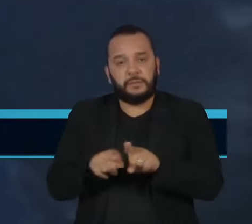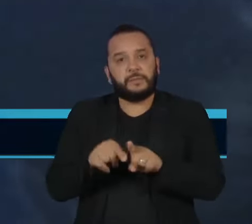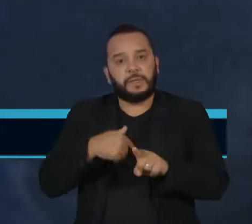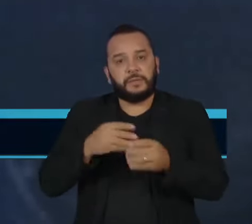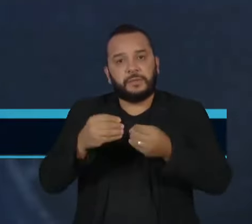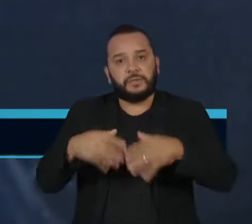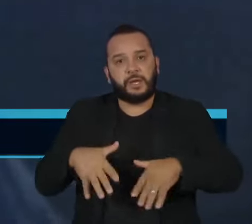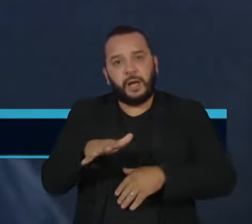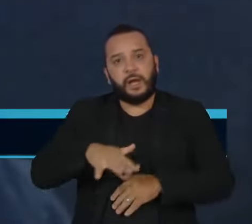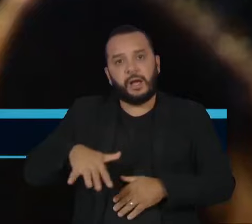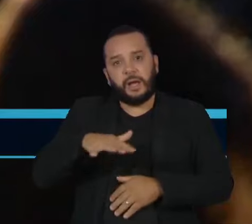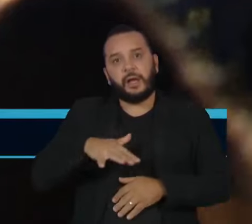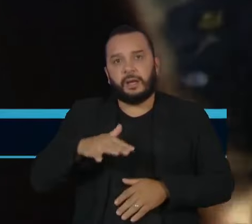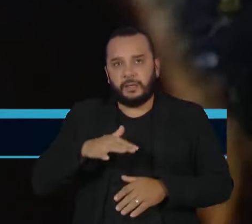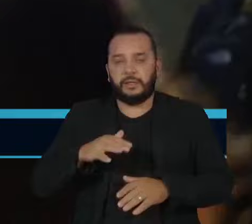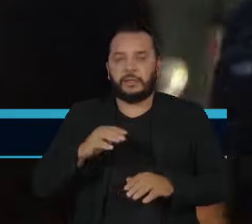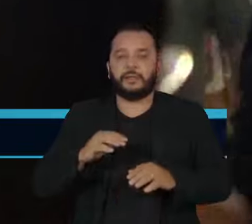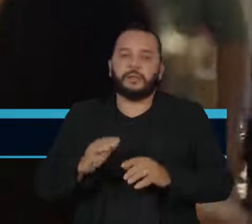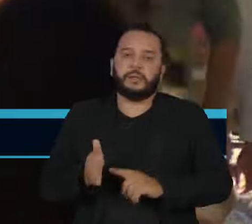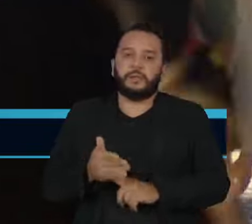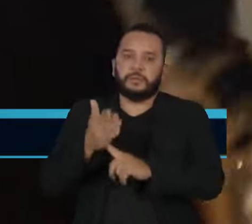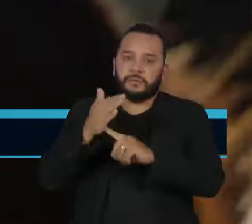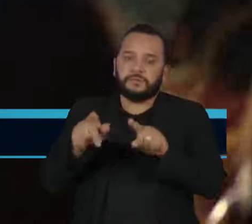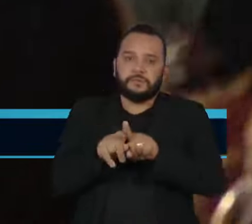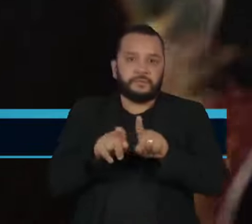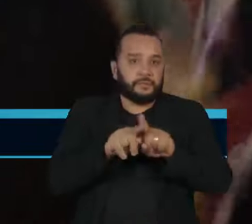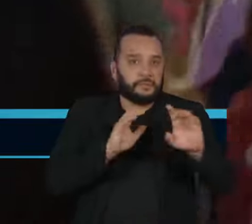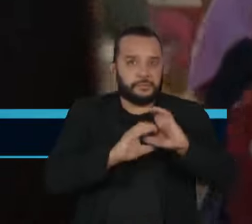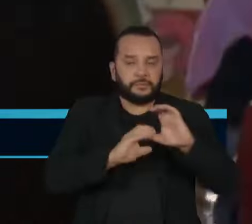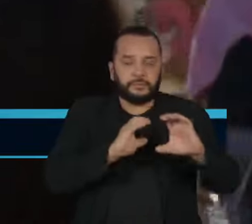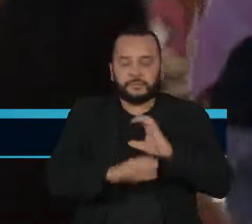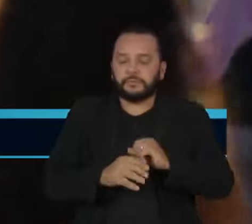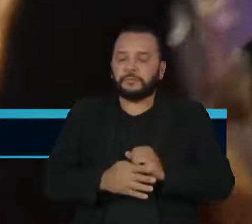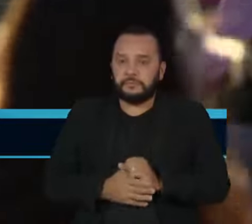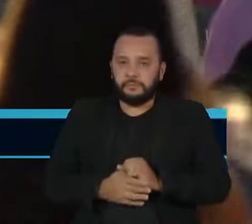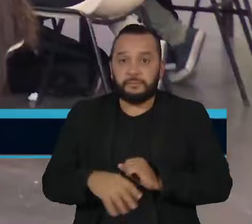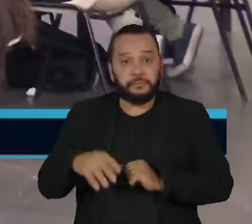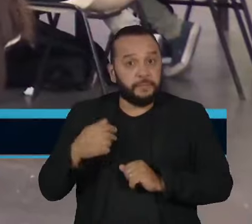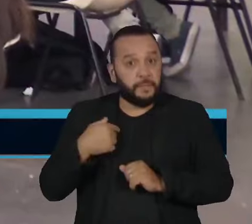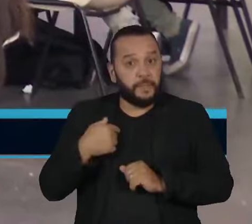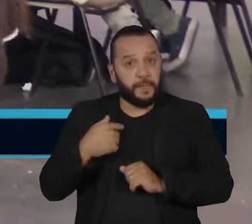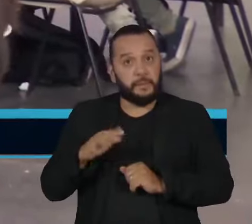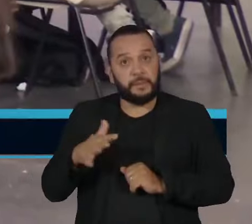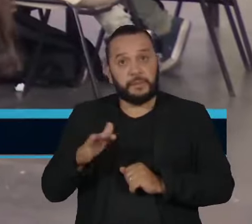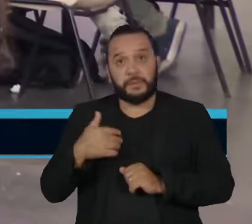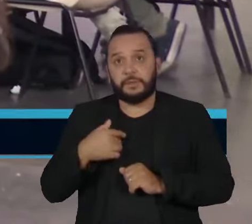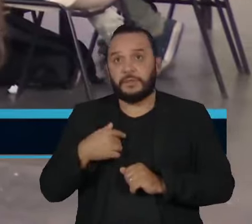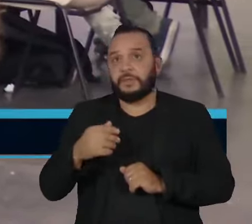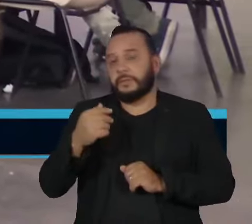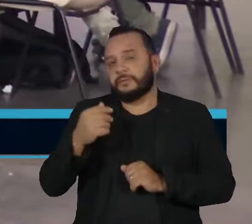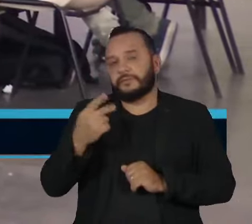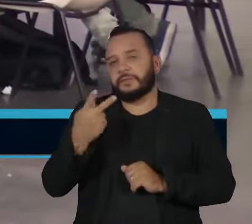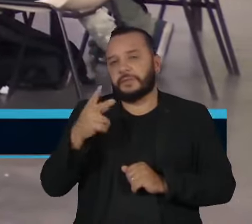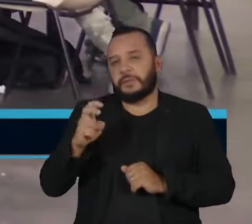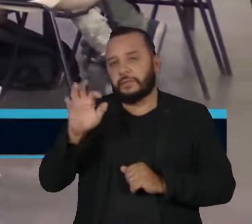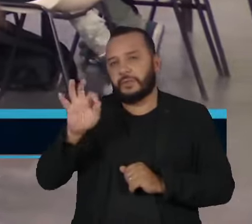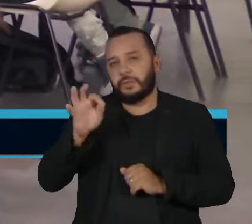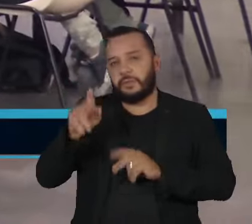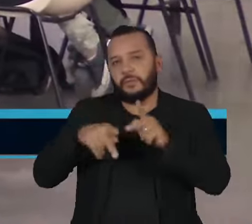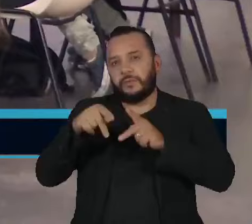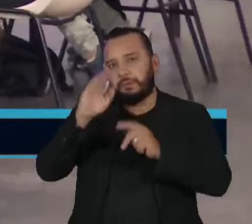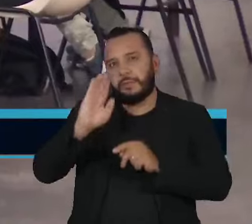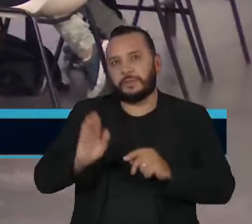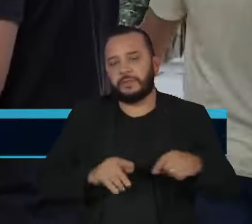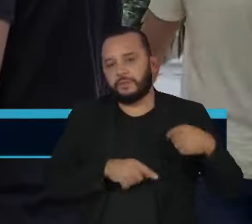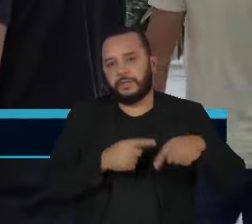e comunicação. Eles são quase um quarto da população do país. A chamada geração Z é